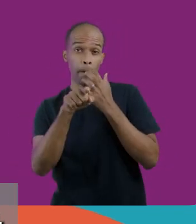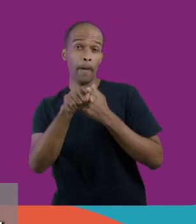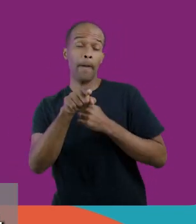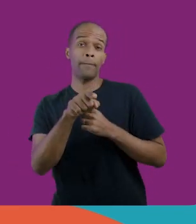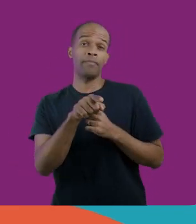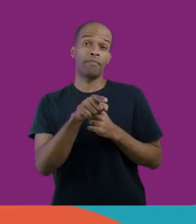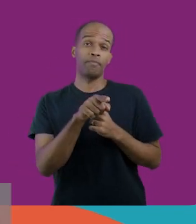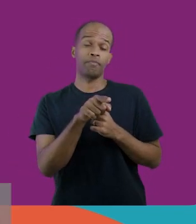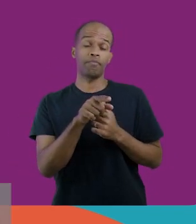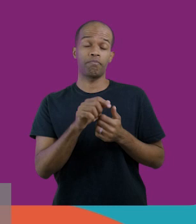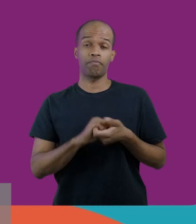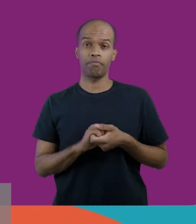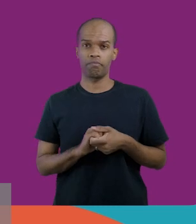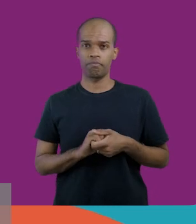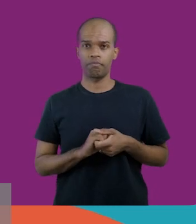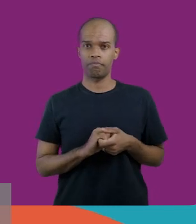parte,